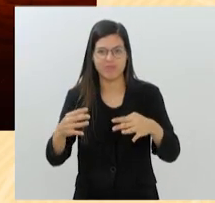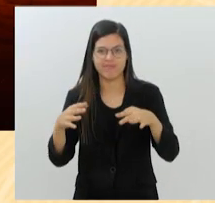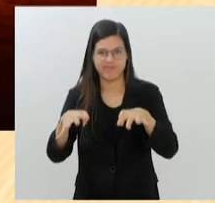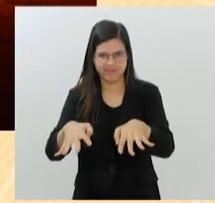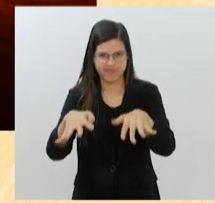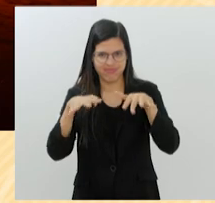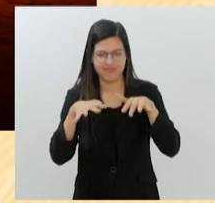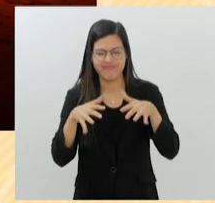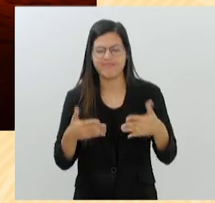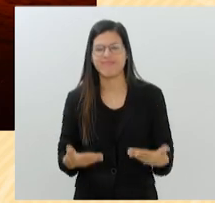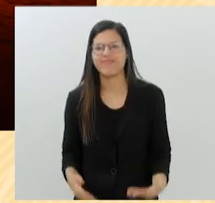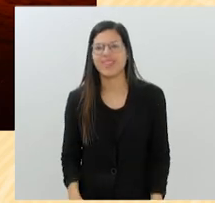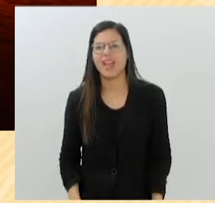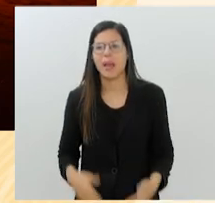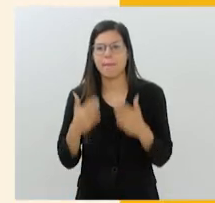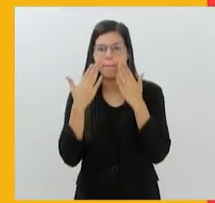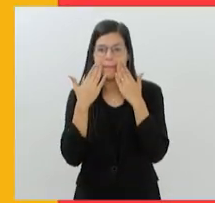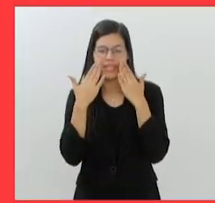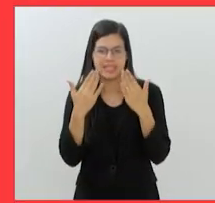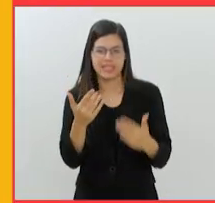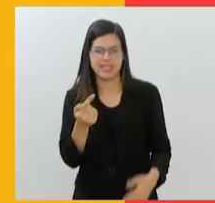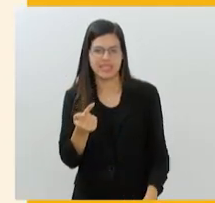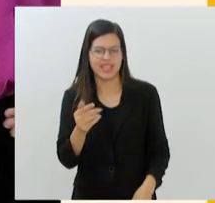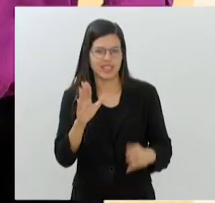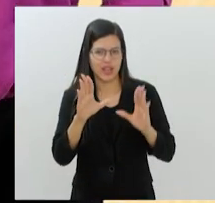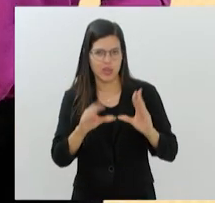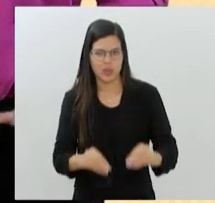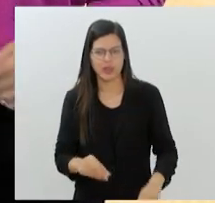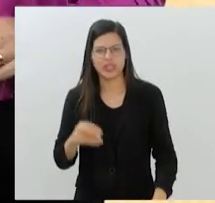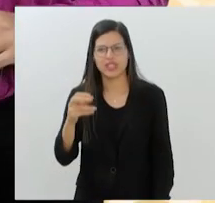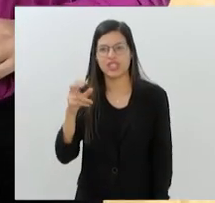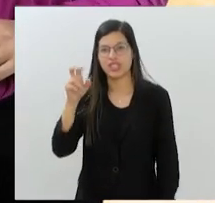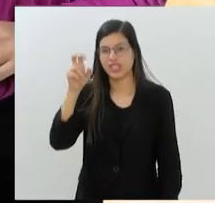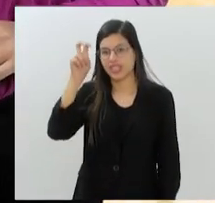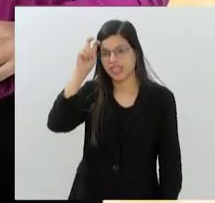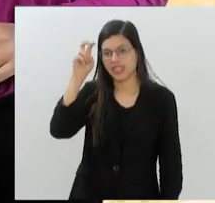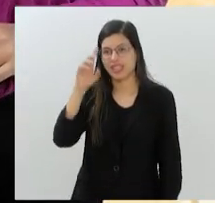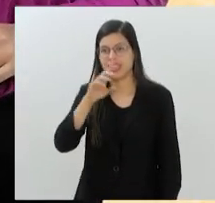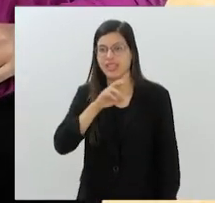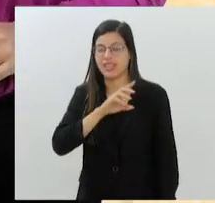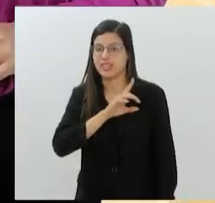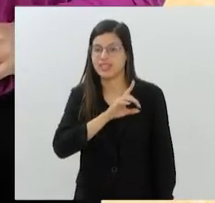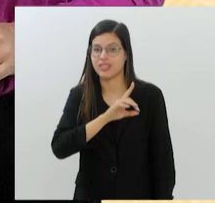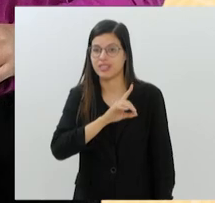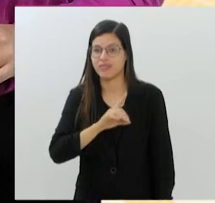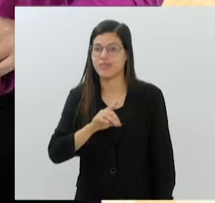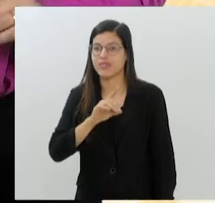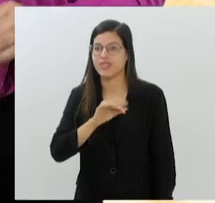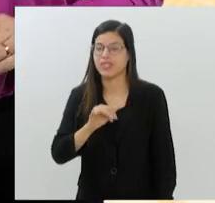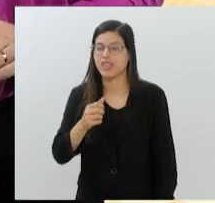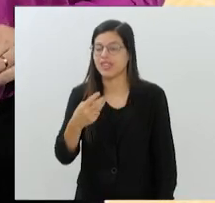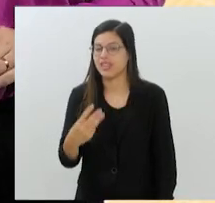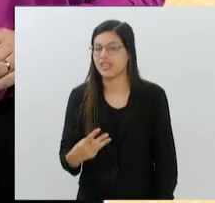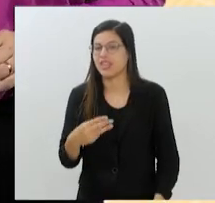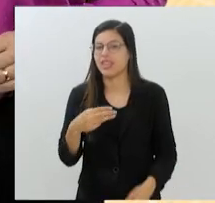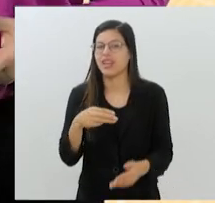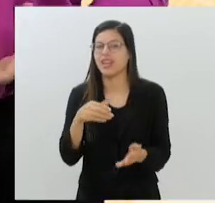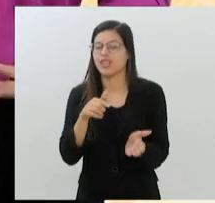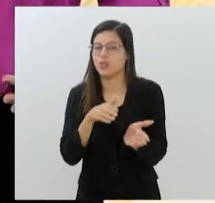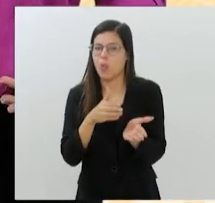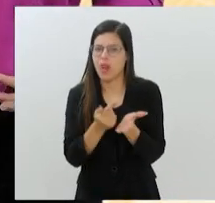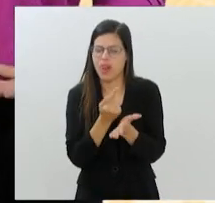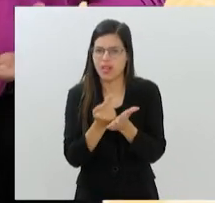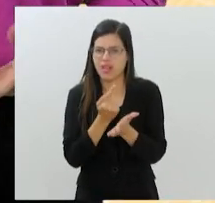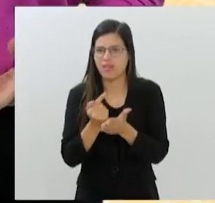A apresentação é às 7 da noite. Na quinta-feira, 3 de outubro, chegou às prateleiras o livro Cinema de Arquivo